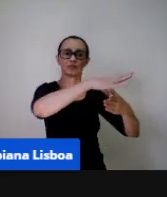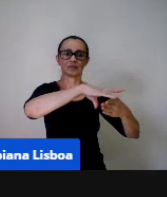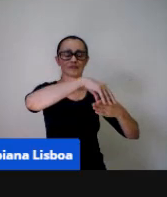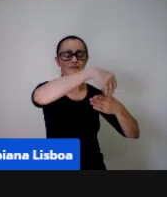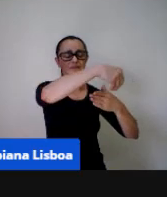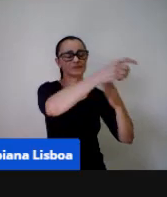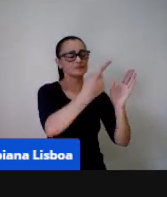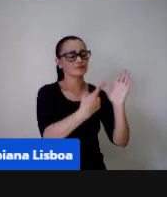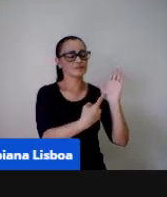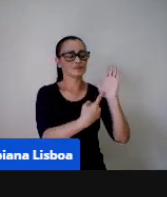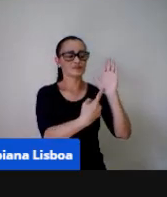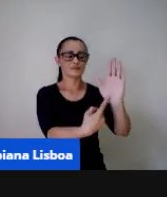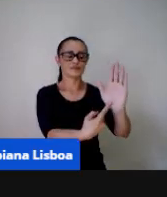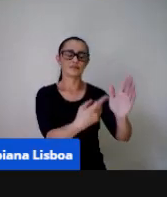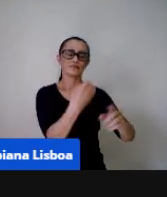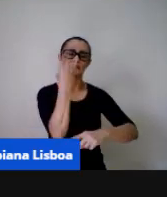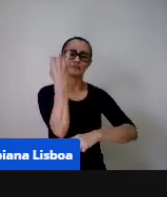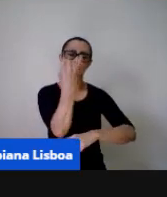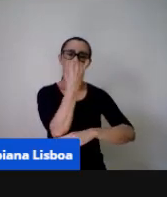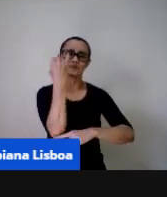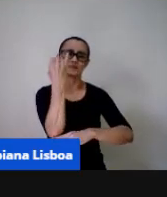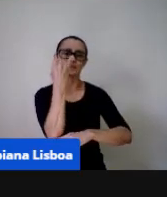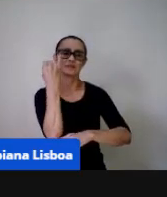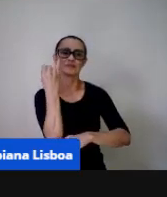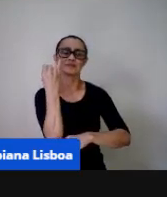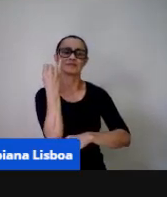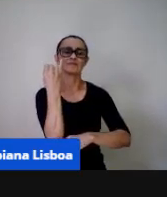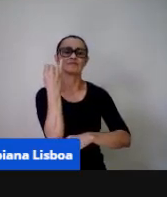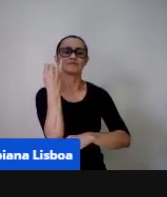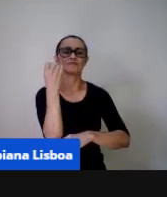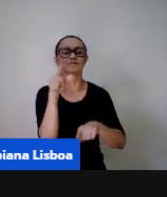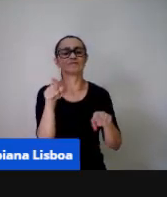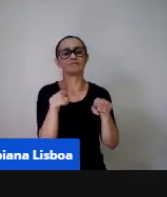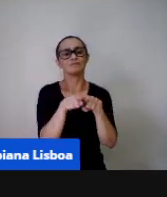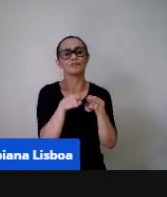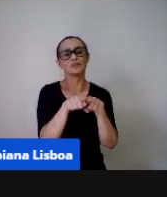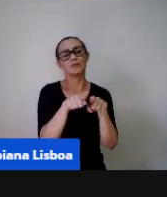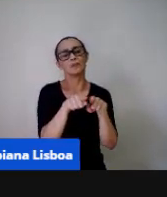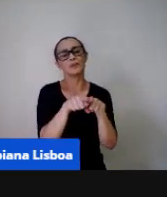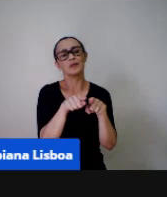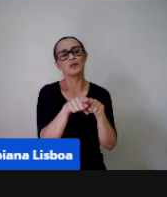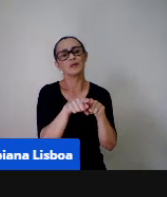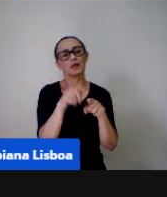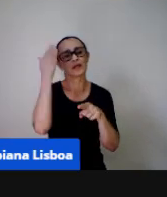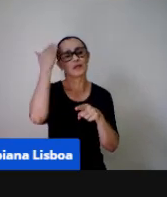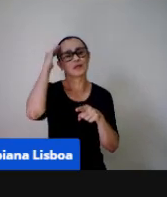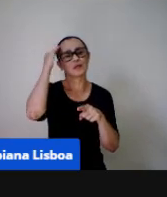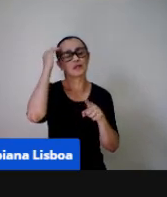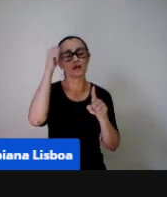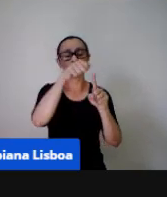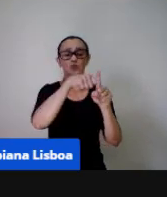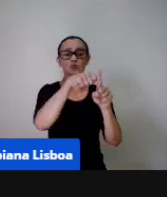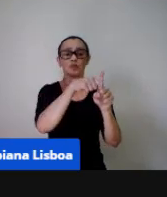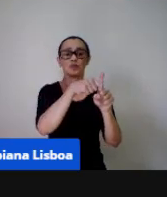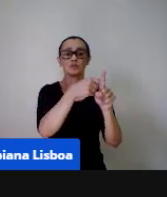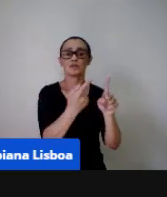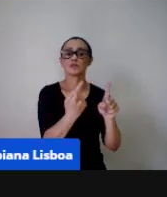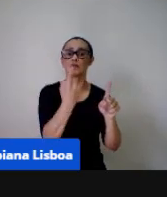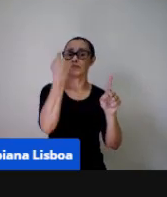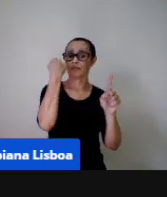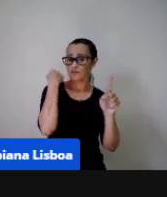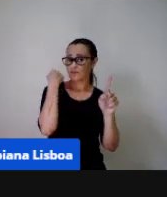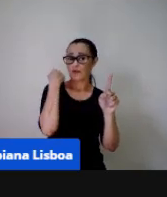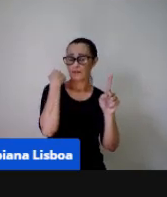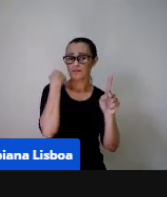trabalhar isso com a criança é muito importante você preservar os meses que passaram também né? há quantos dias será que nós fomos